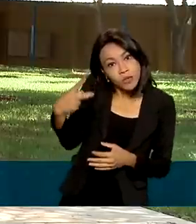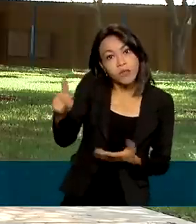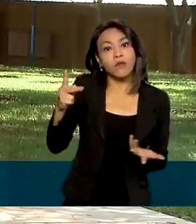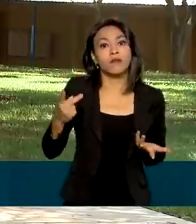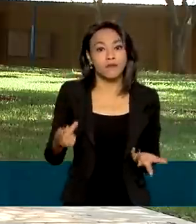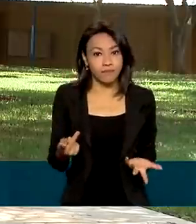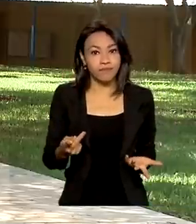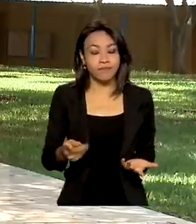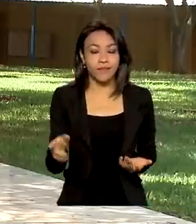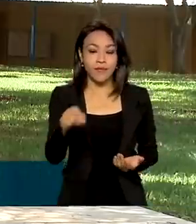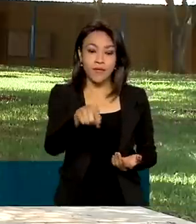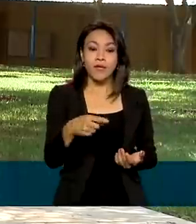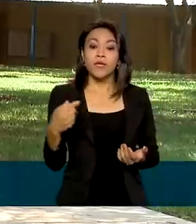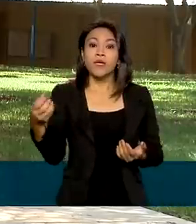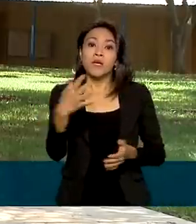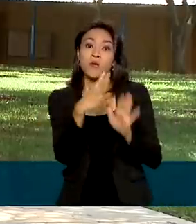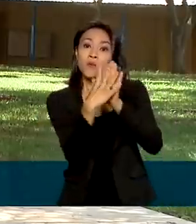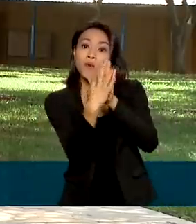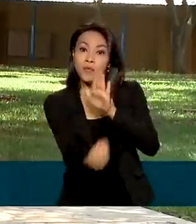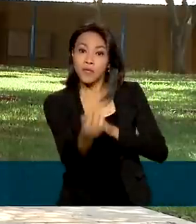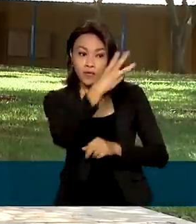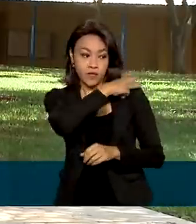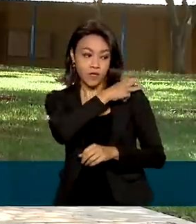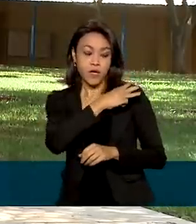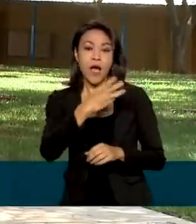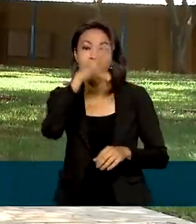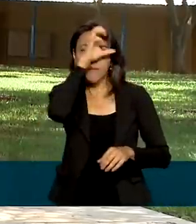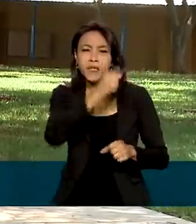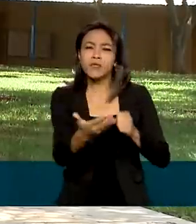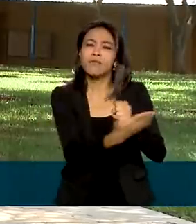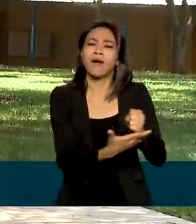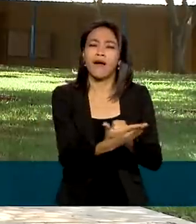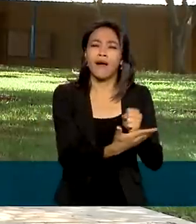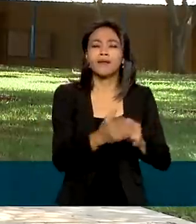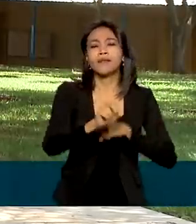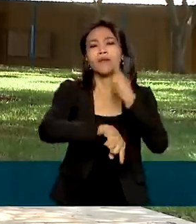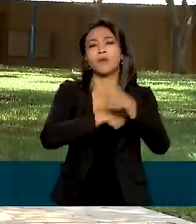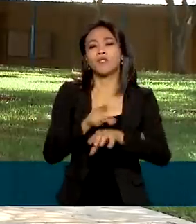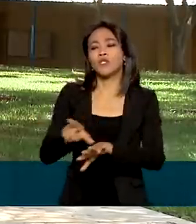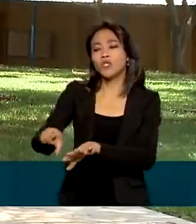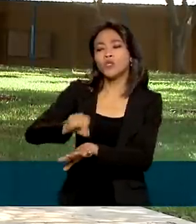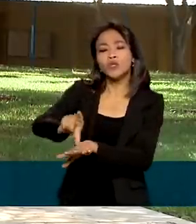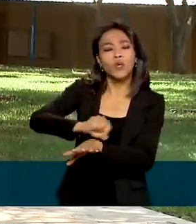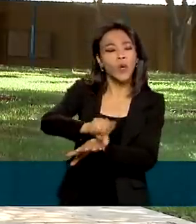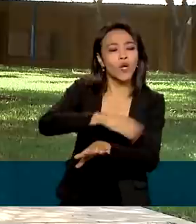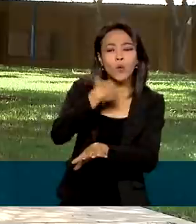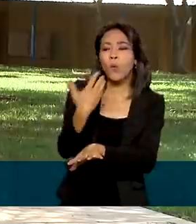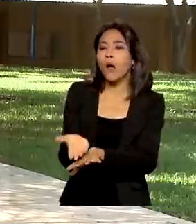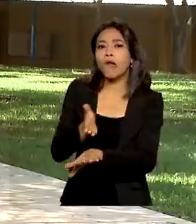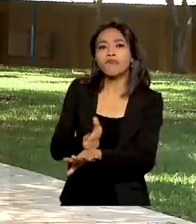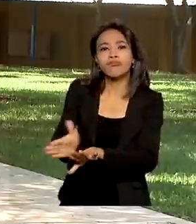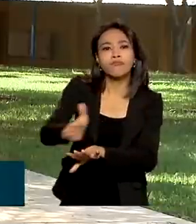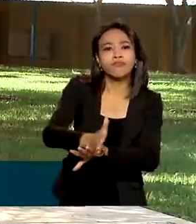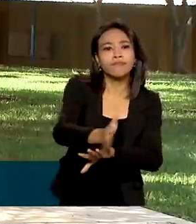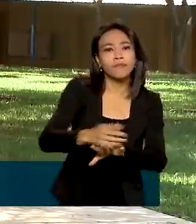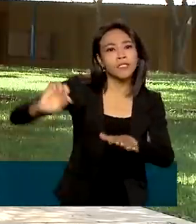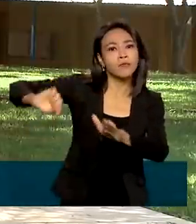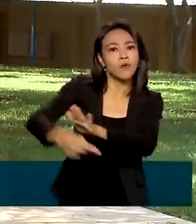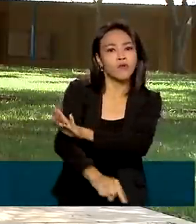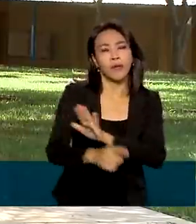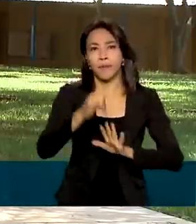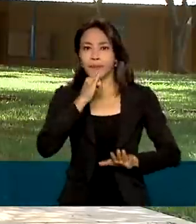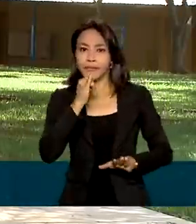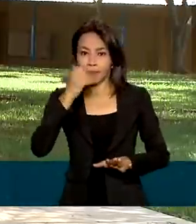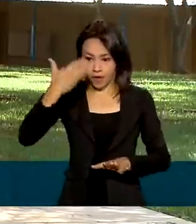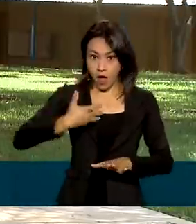ensino médio, o aluno aprende o básico das disciplinas e escolhe uma área de conhecimento em que deseja se aprofundar. Por exemplo, se pretende